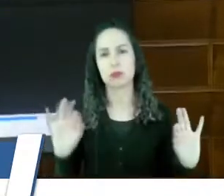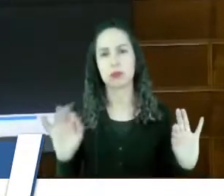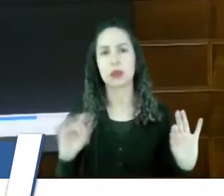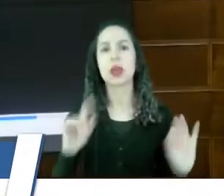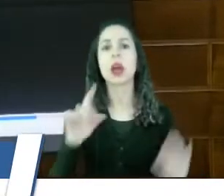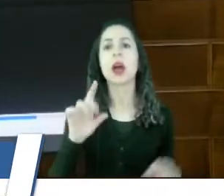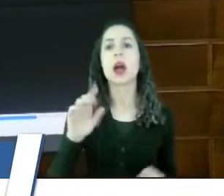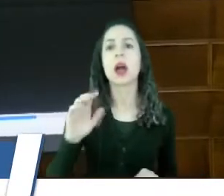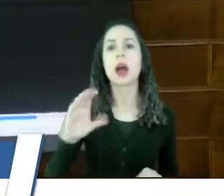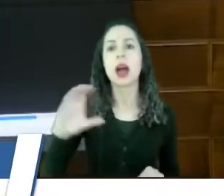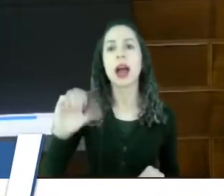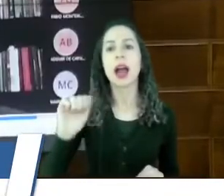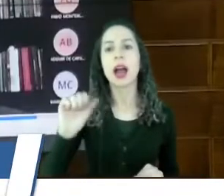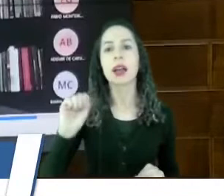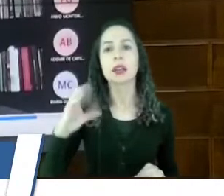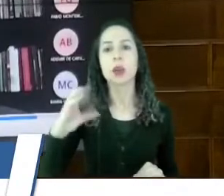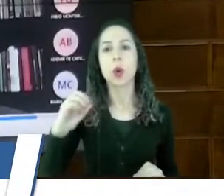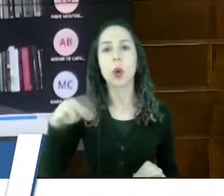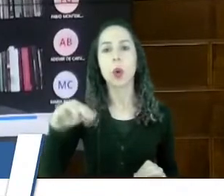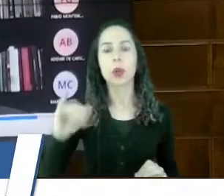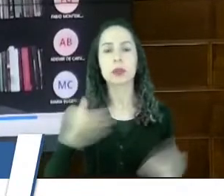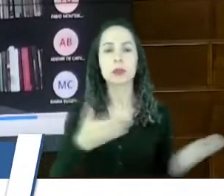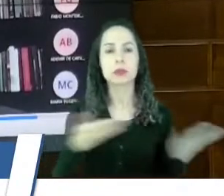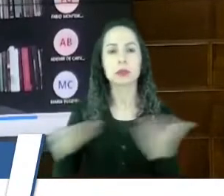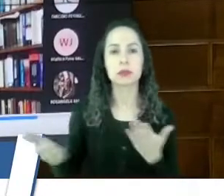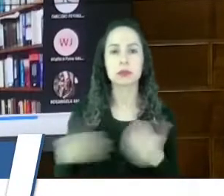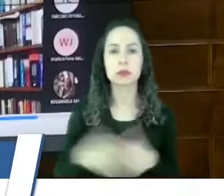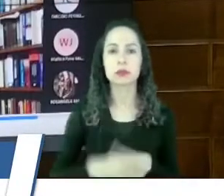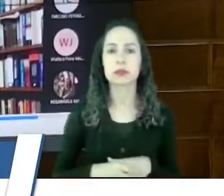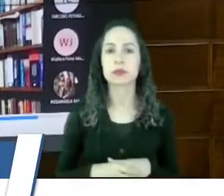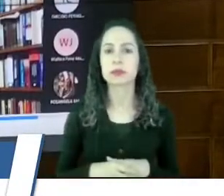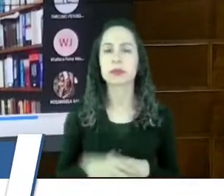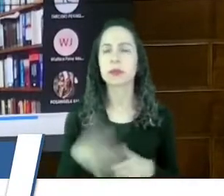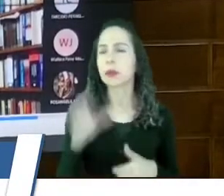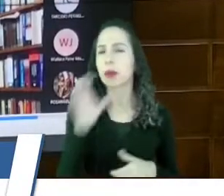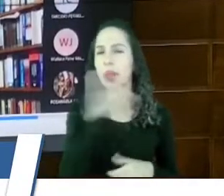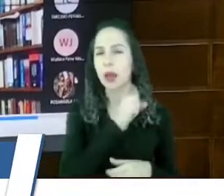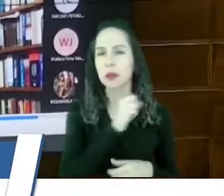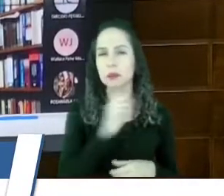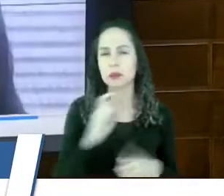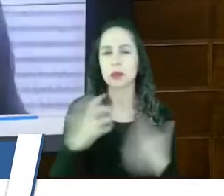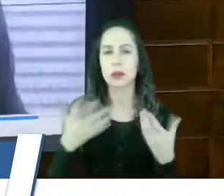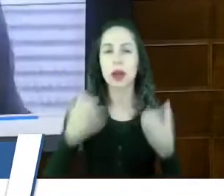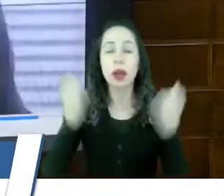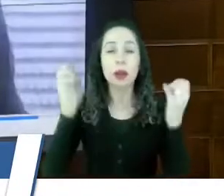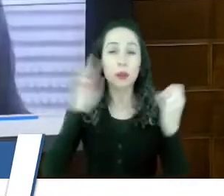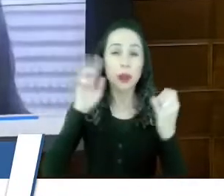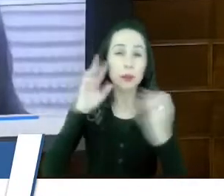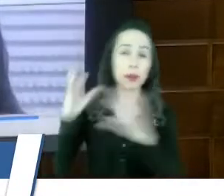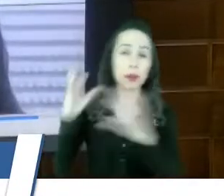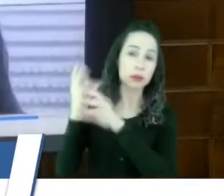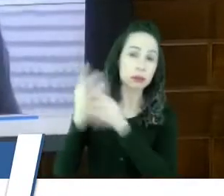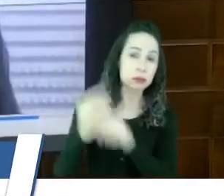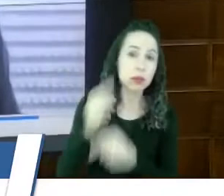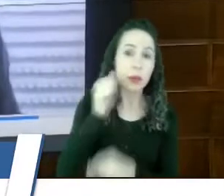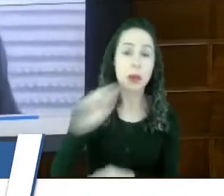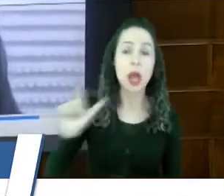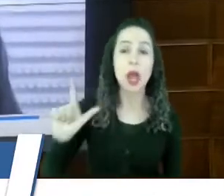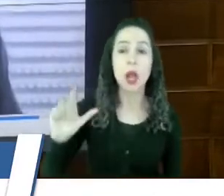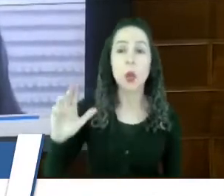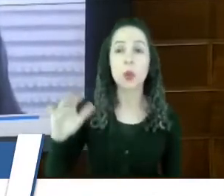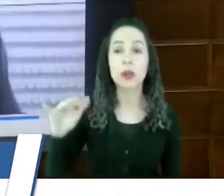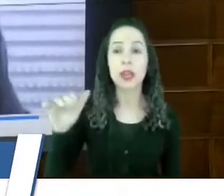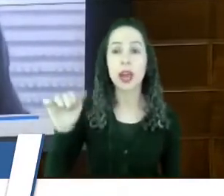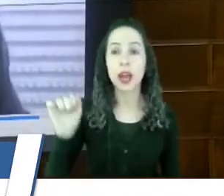Cascone, tem a palavra. Senhor presidente, rapidamente, quero reiterar tudo que foi dito pela doutora do Cera Bresciani. Mas quero só